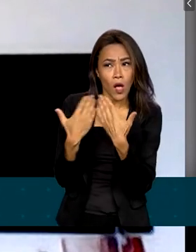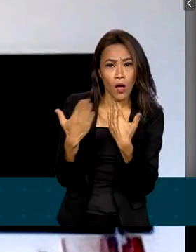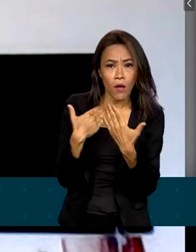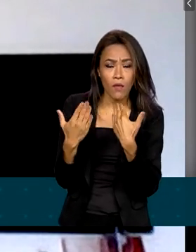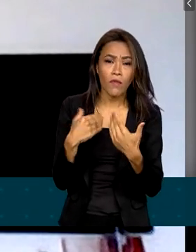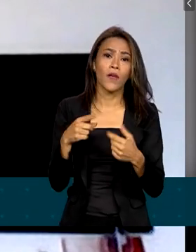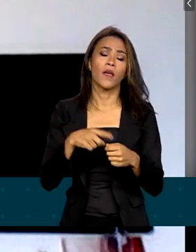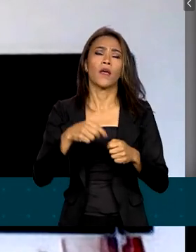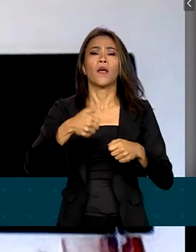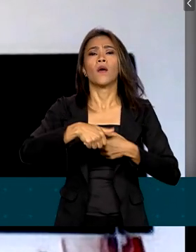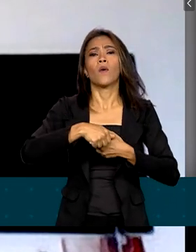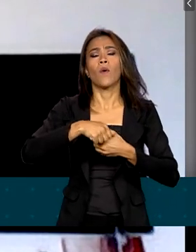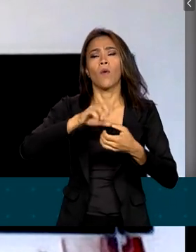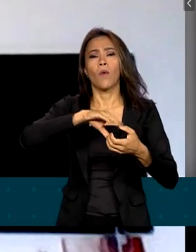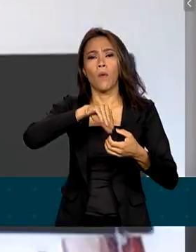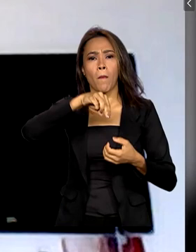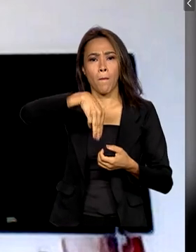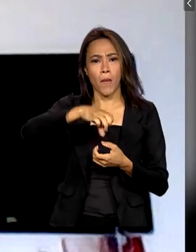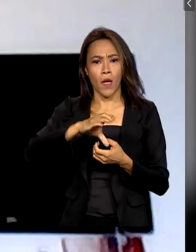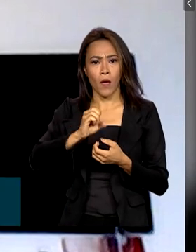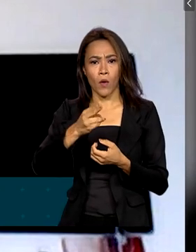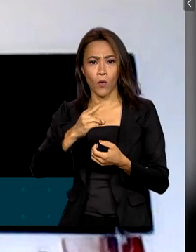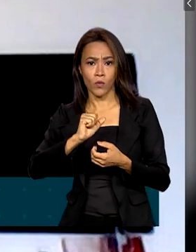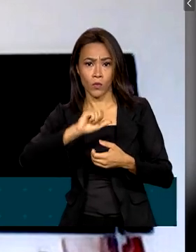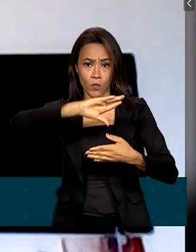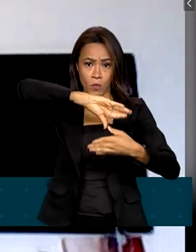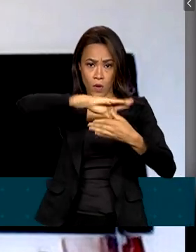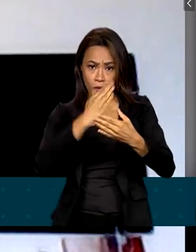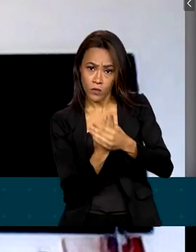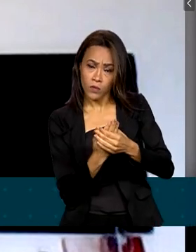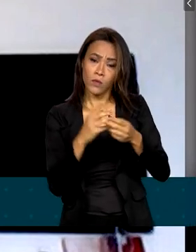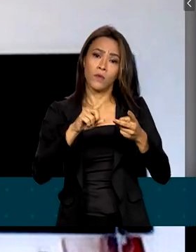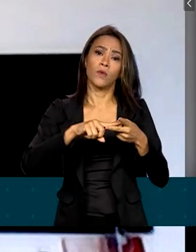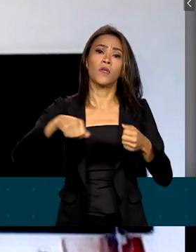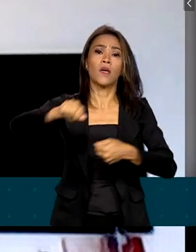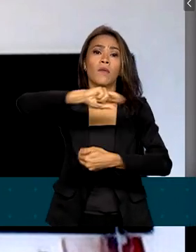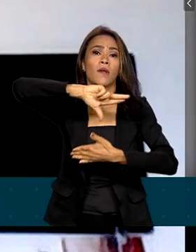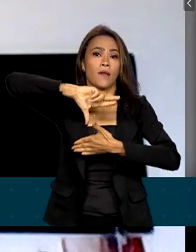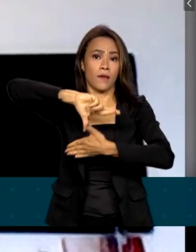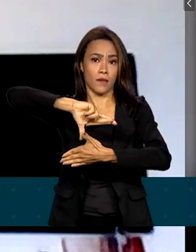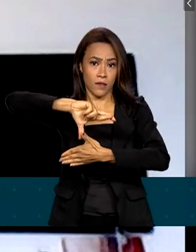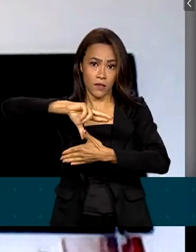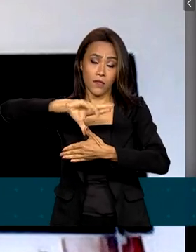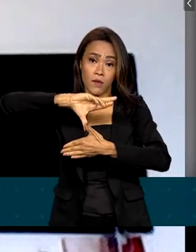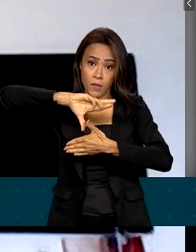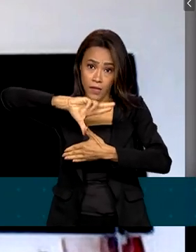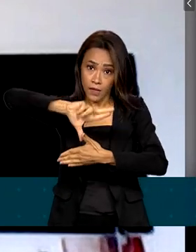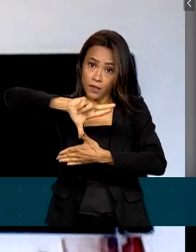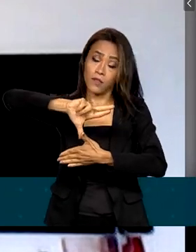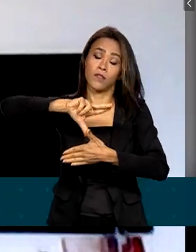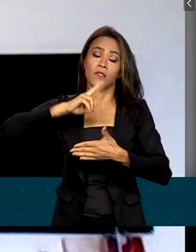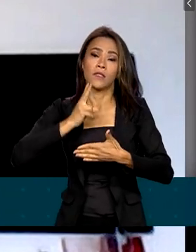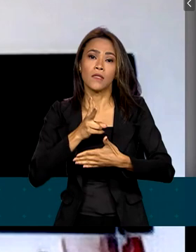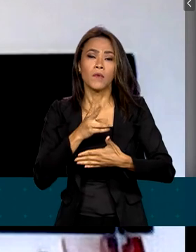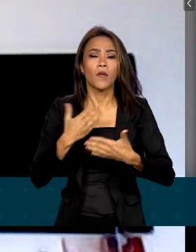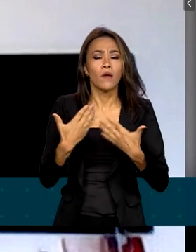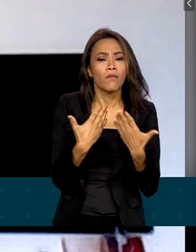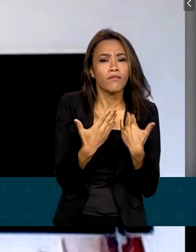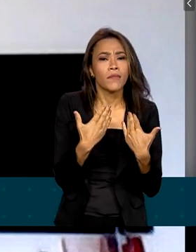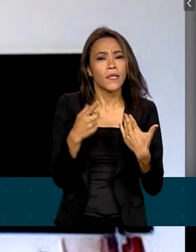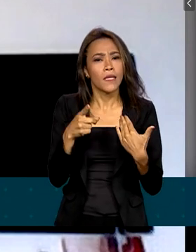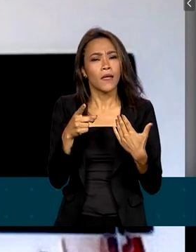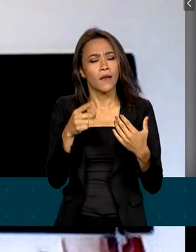com a América do Sul ou com a América Latina. Tudo isso compõe a reconfiguração de um panorama regional, quer do ponto de vista